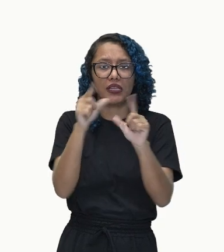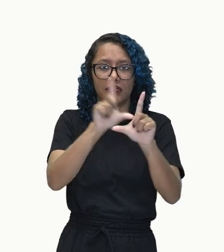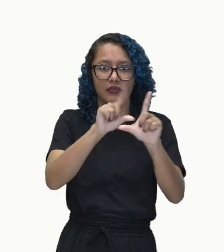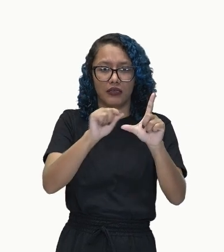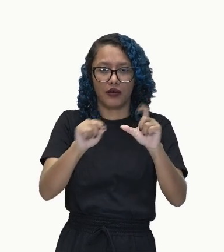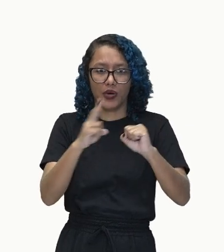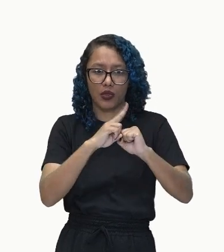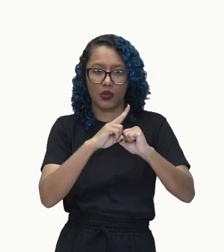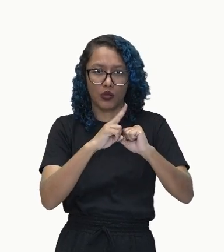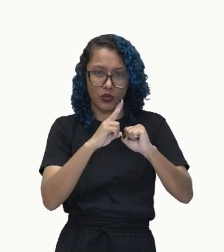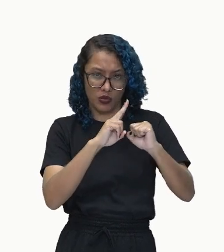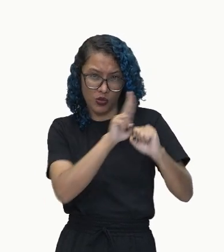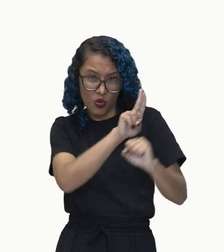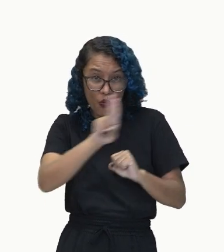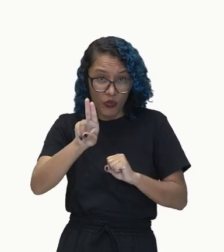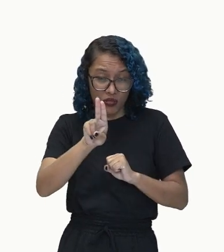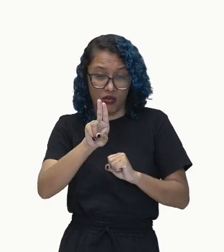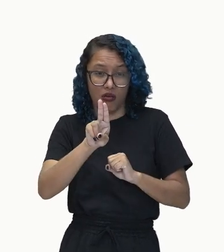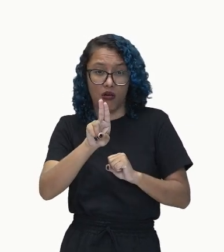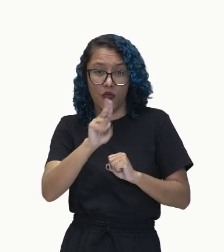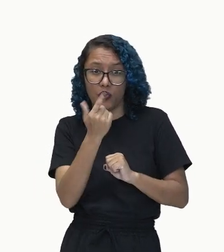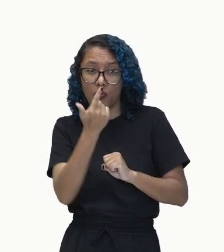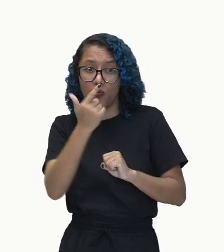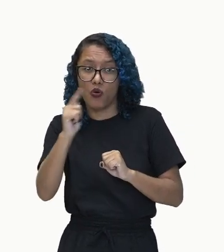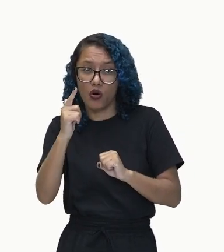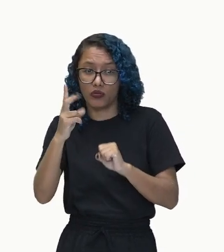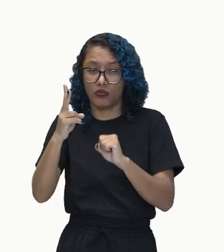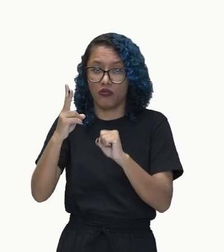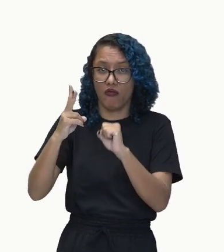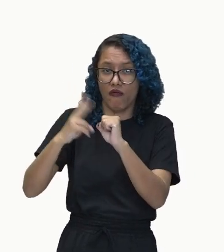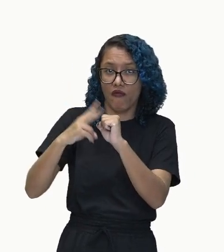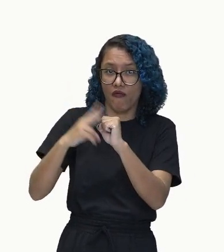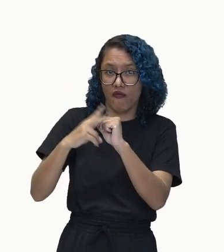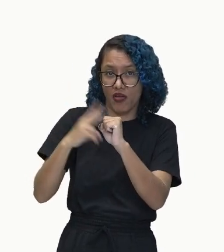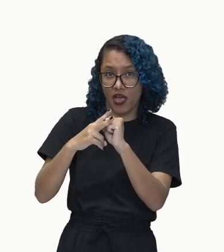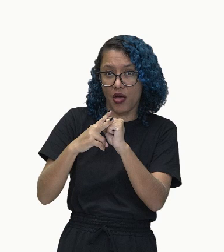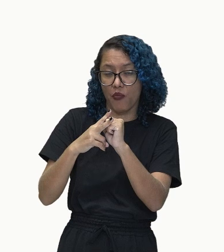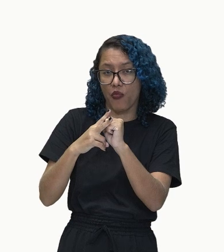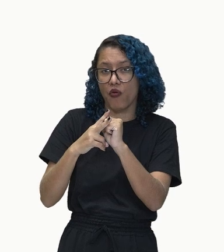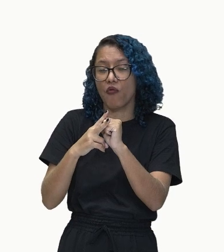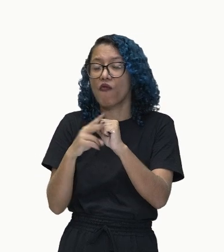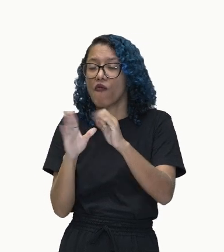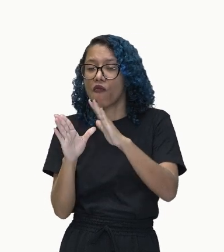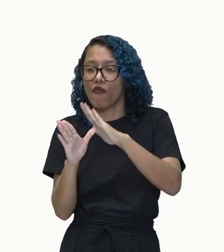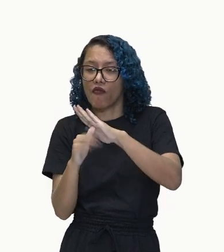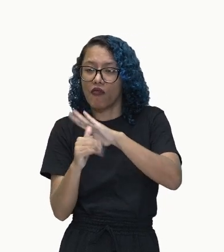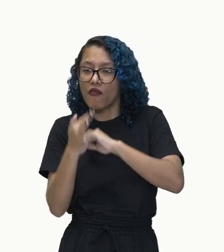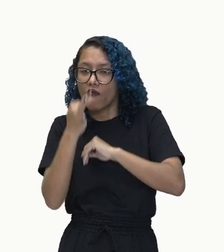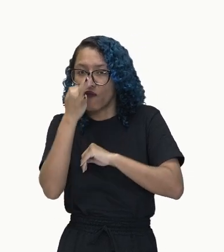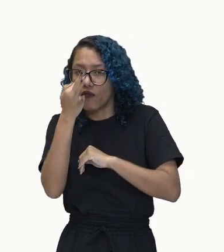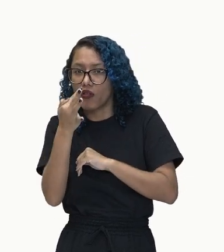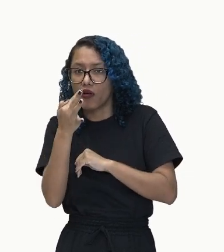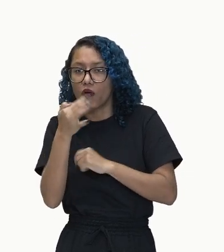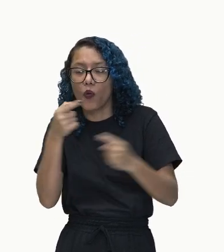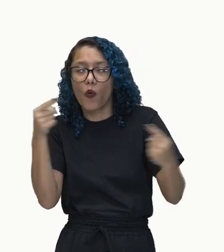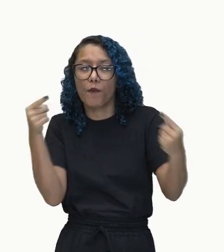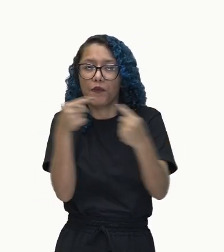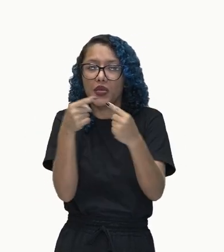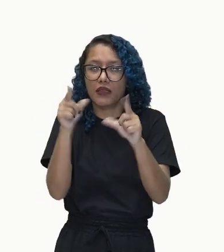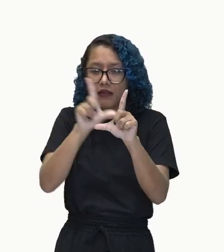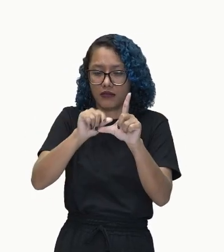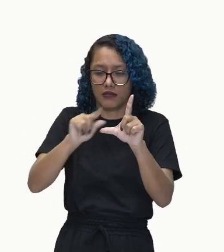E o verbo furtei a flor é o sintagma verbal, que é o nosso